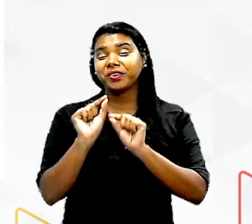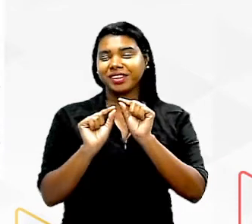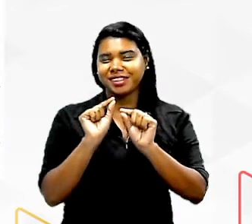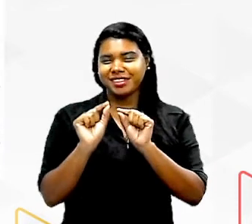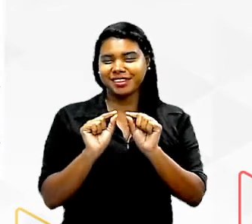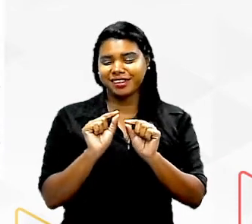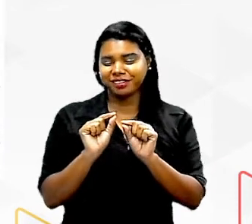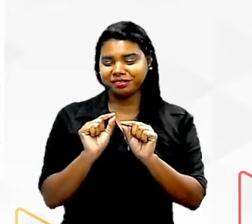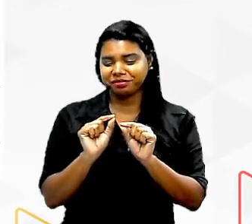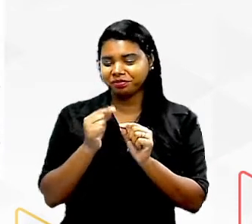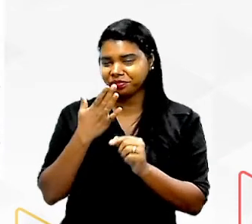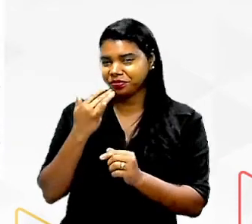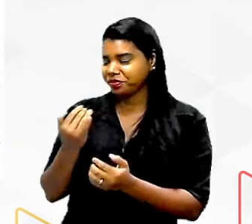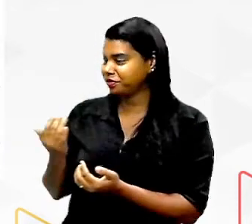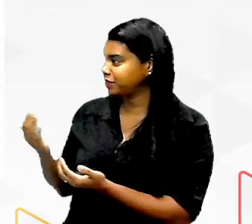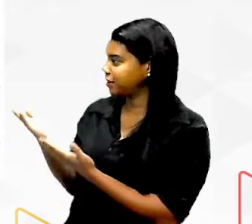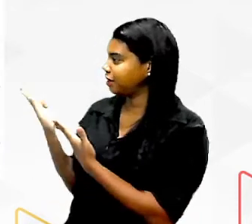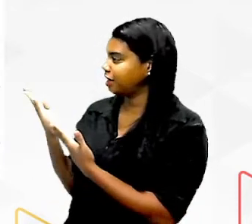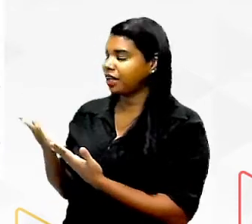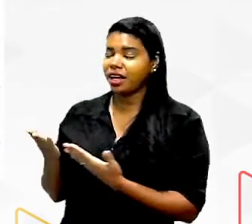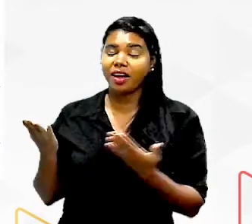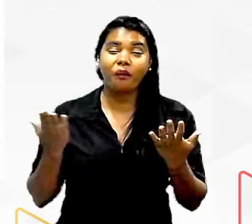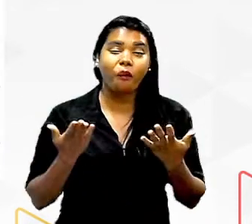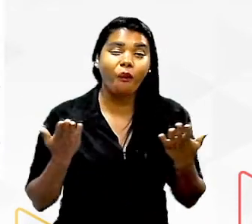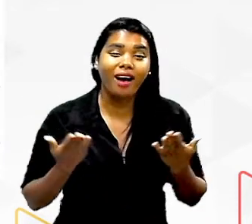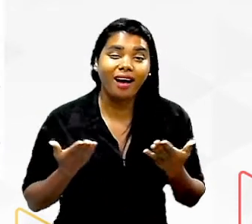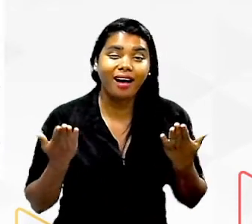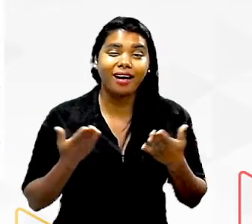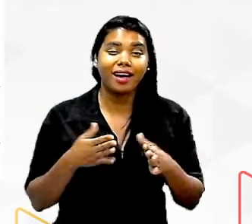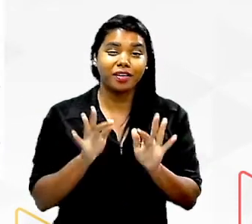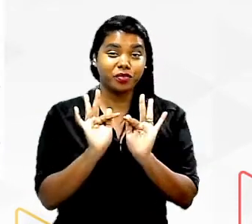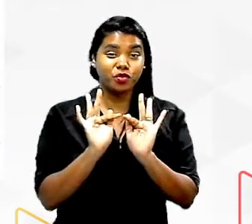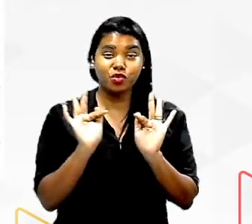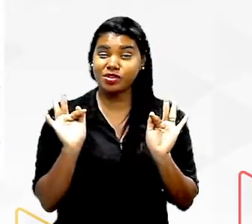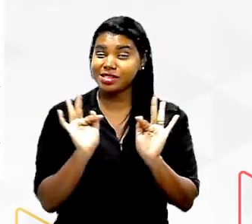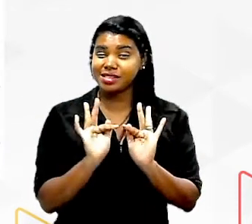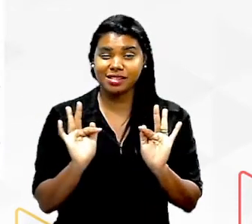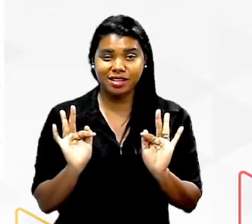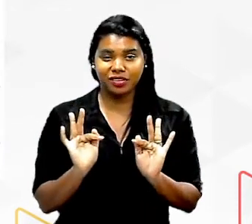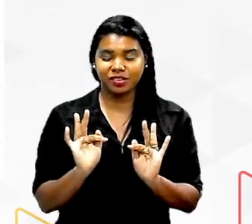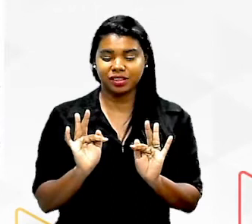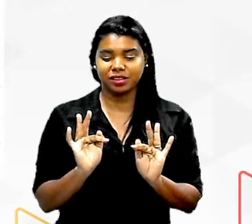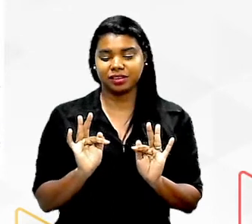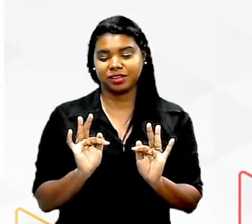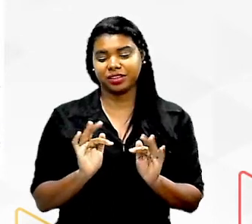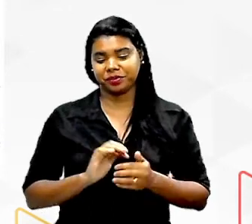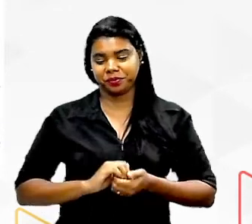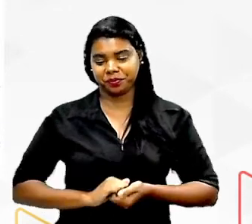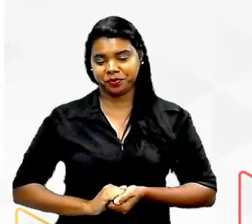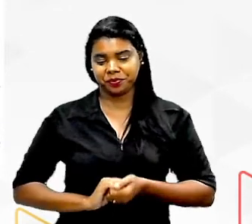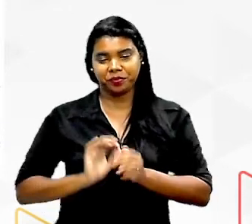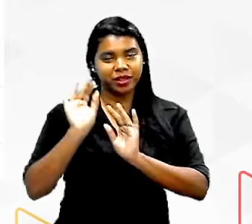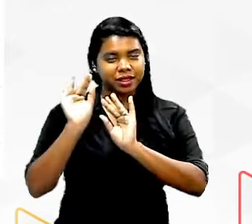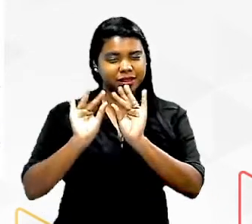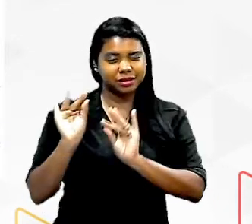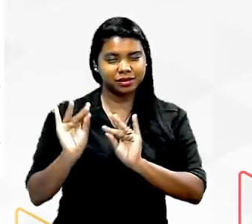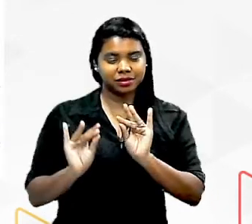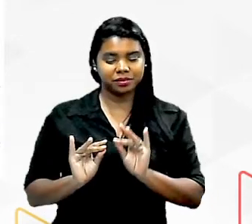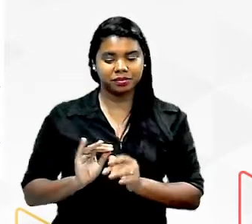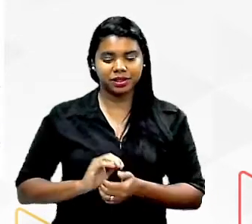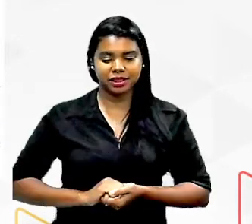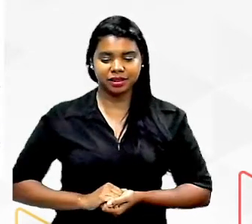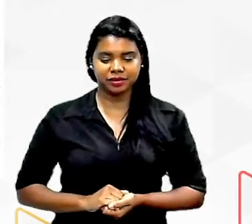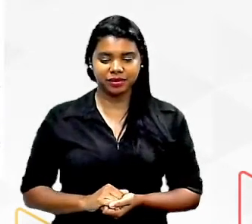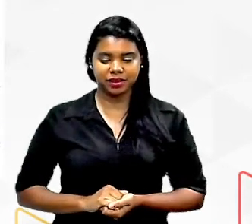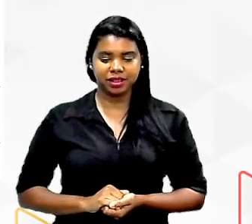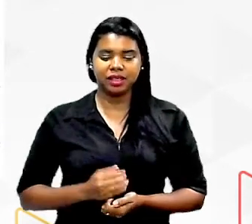carboidratos e qual é a função quais são as funções específicas então carboid